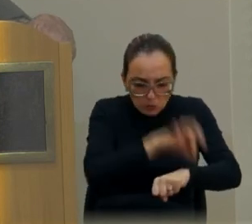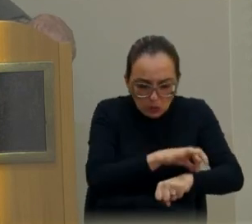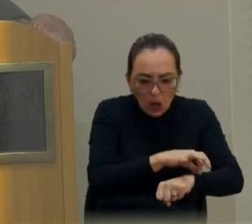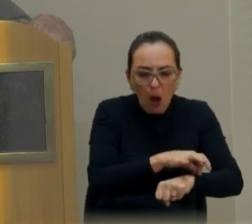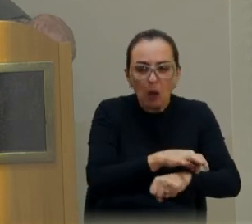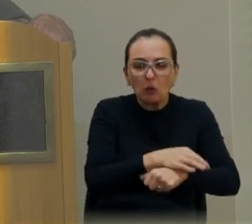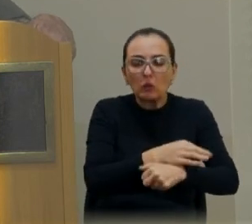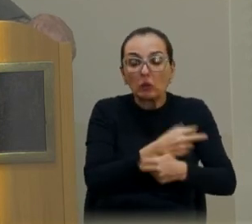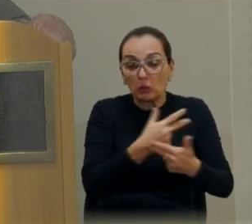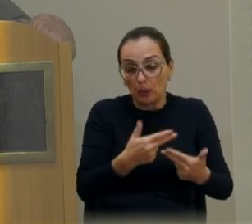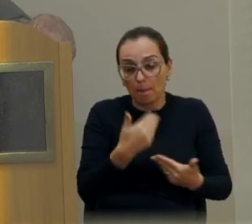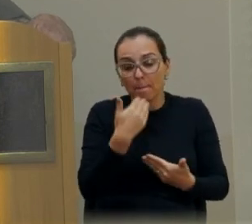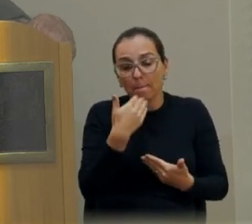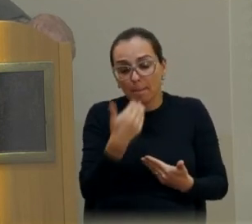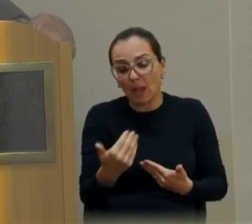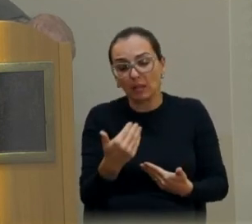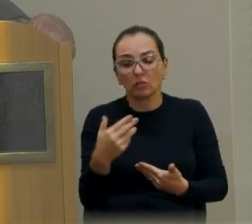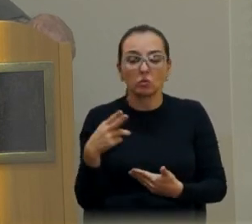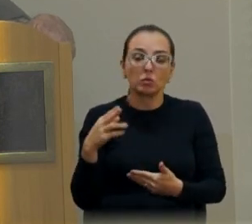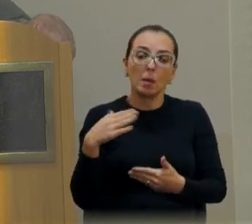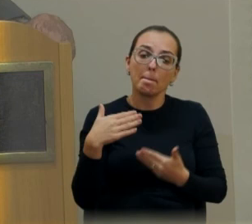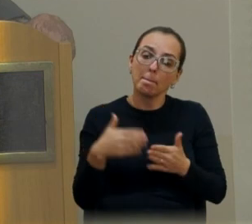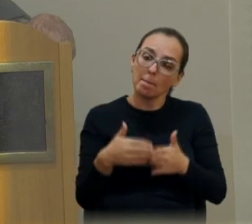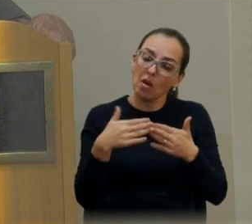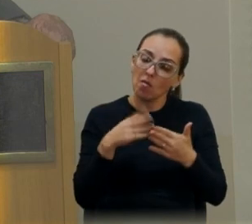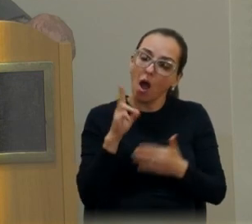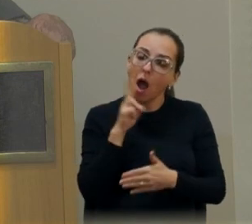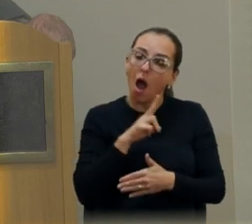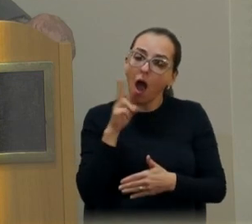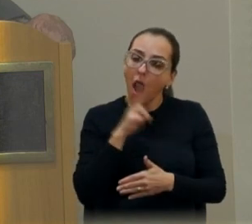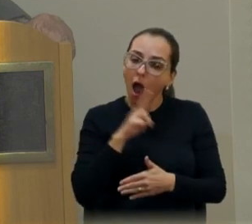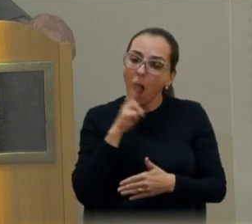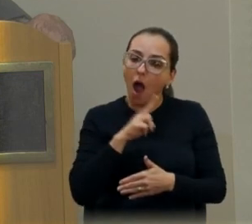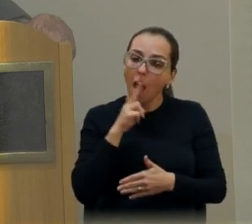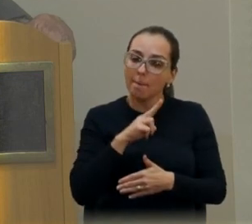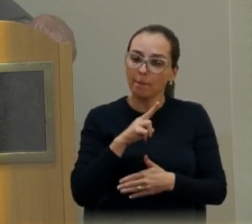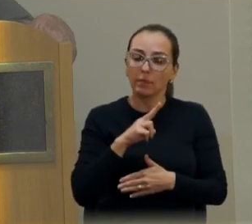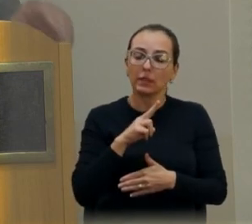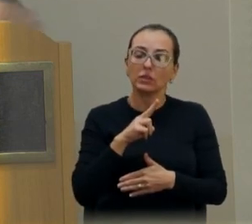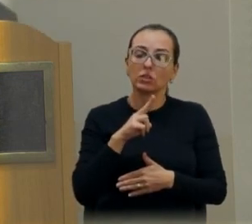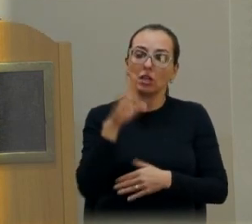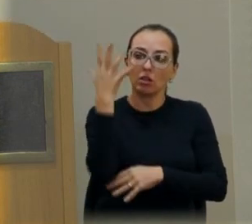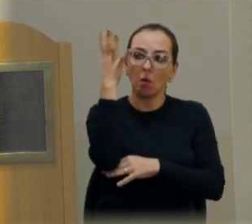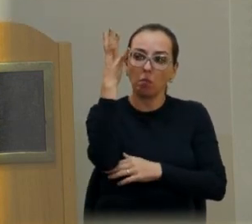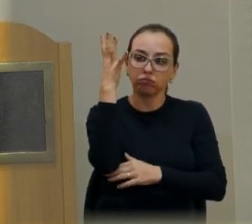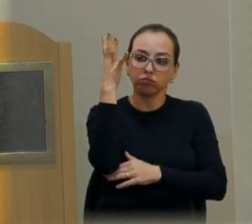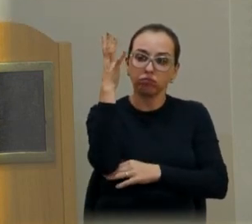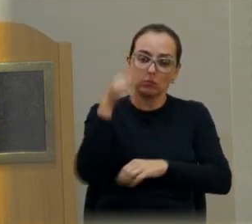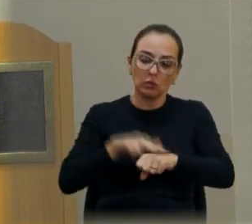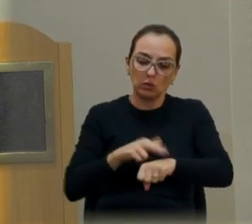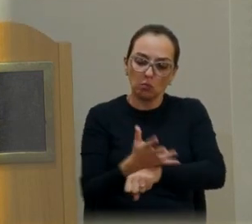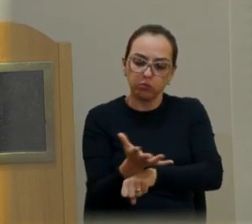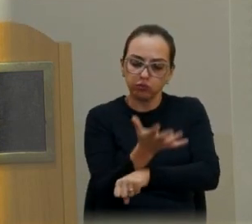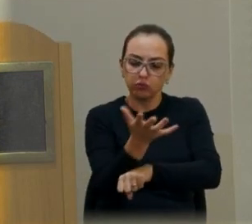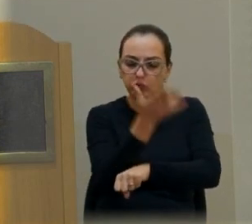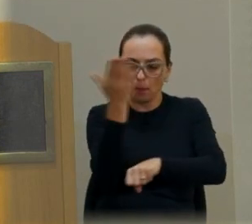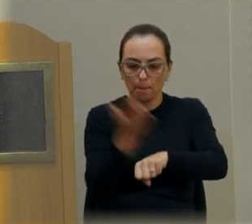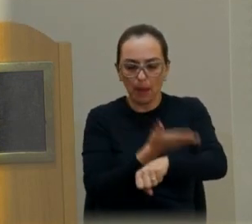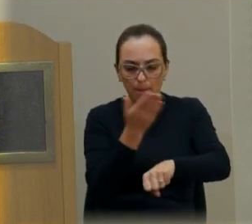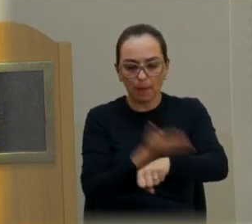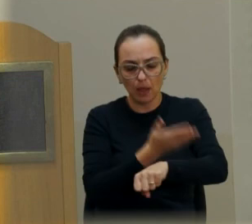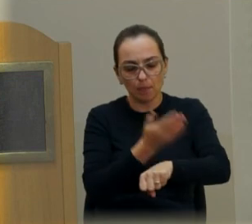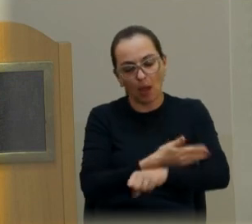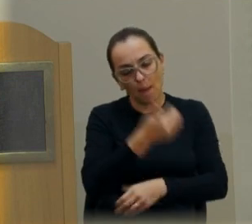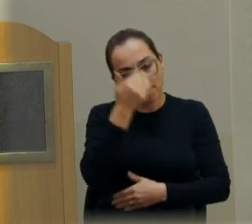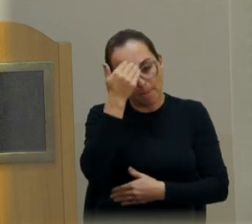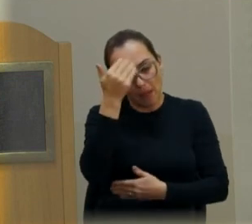Então, estou pedindo urgência na poda do mato em volta do Recanto Feliz. Quero agradecer